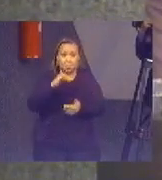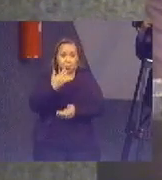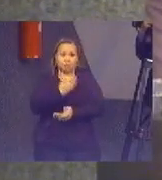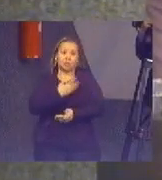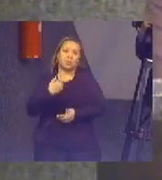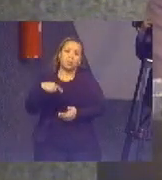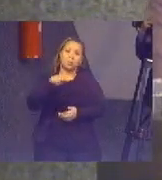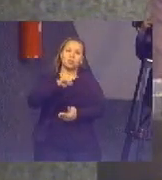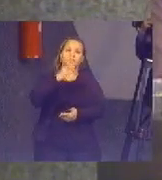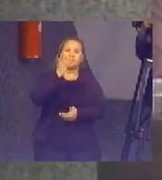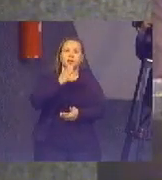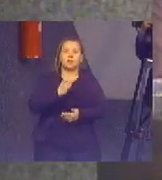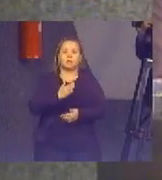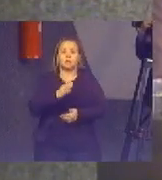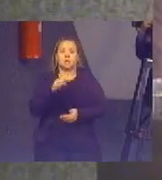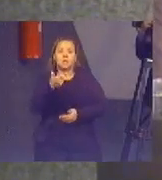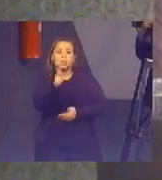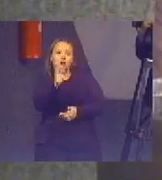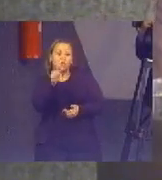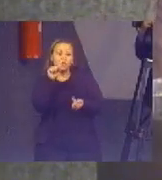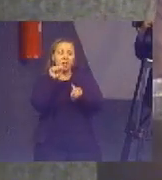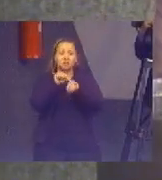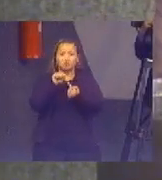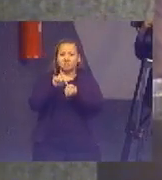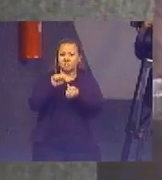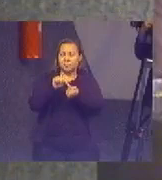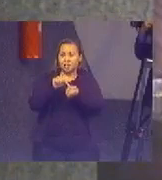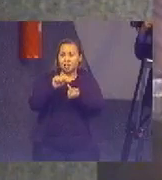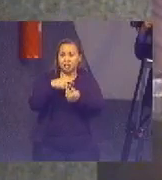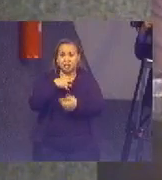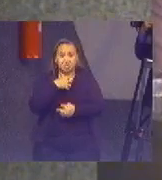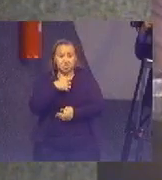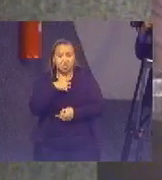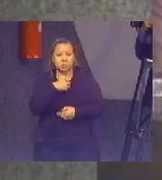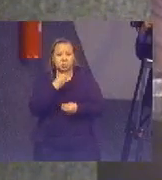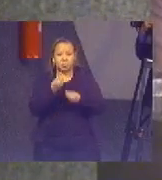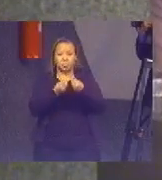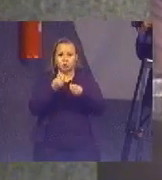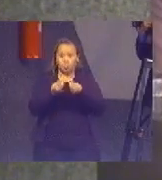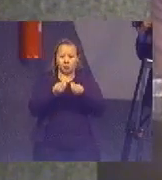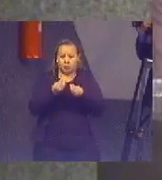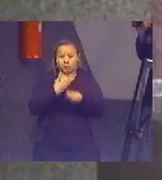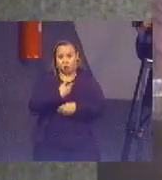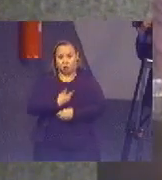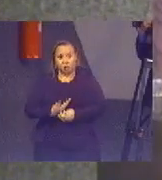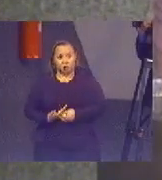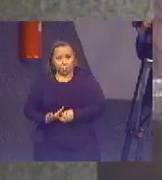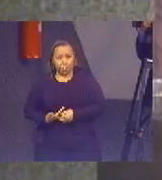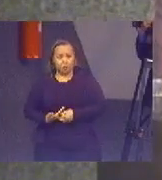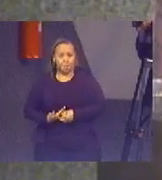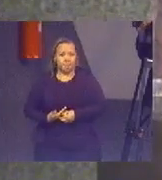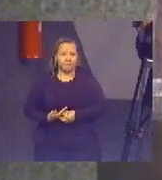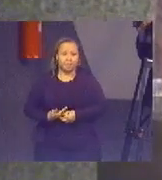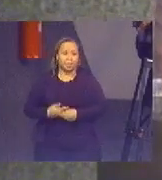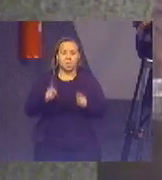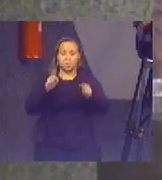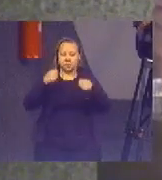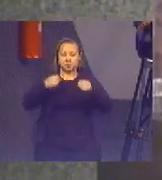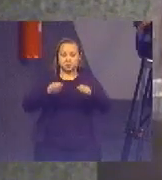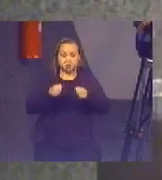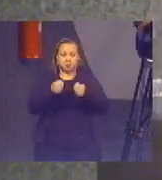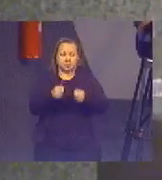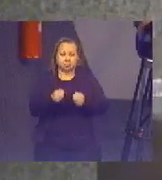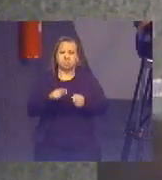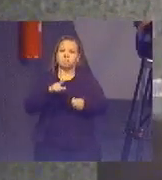mas não faz sentido para o contexto brasileiro o governo demandar esforços para eles. Existem outras